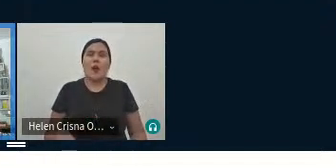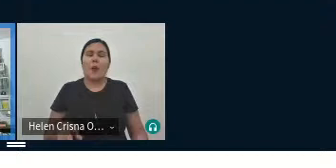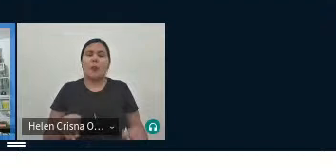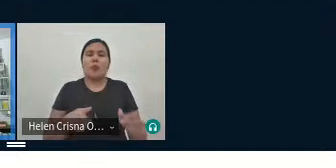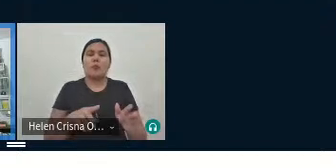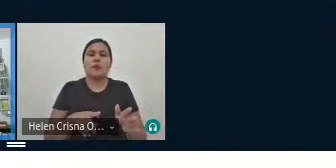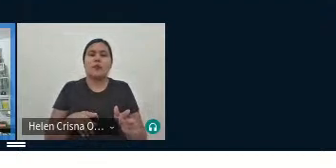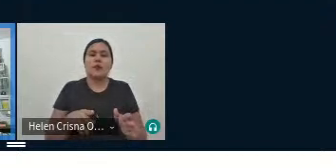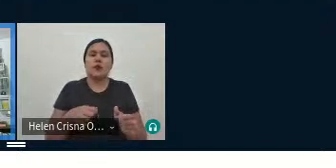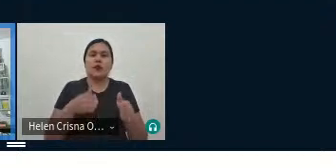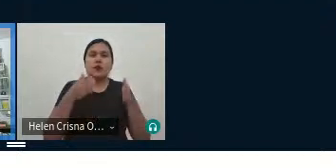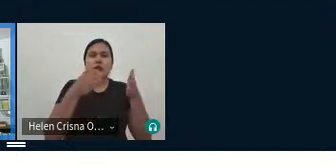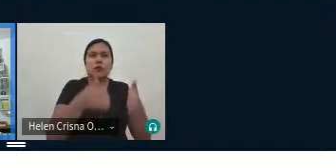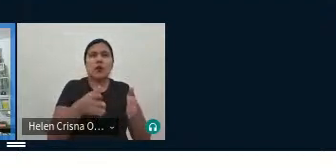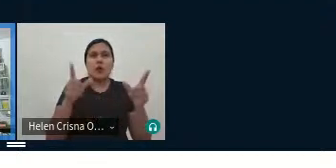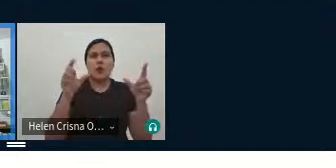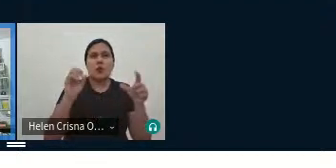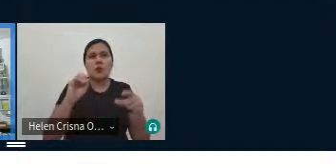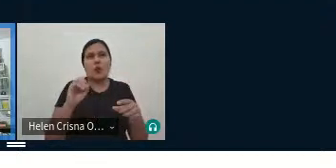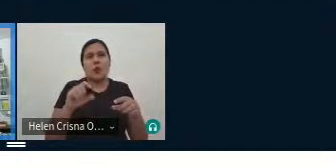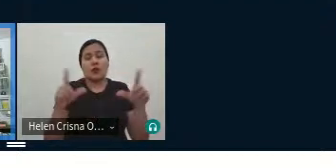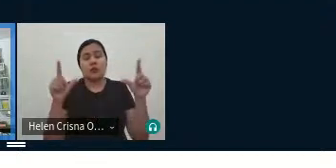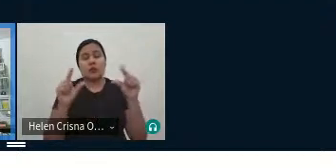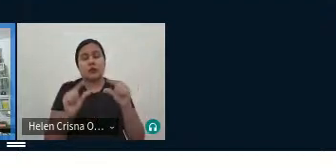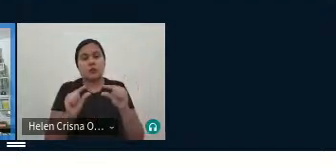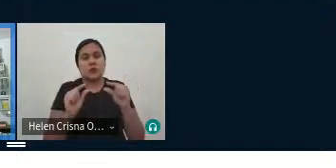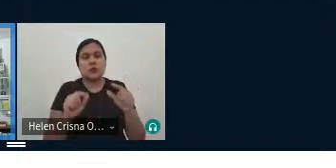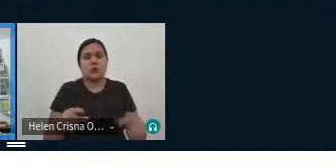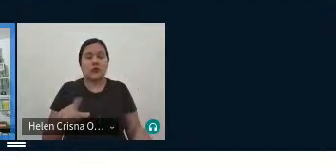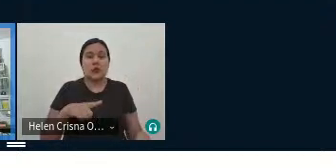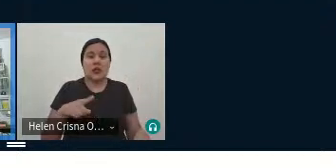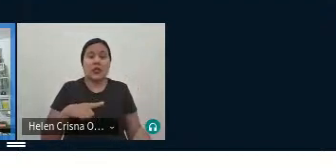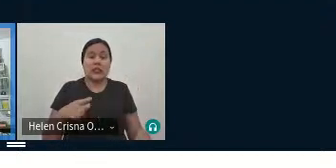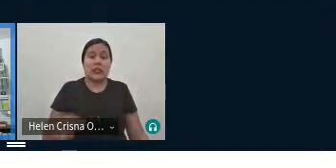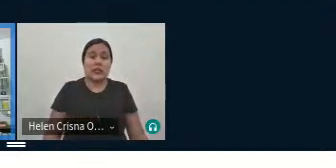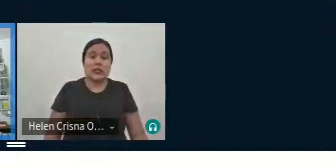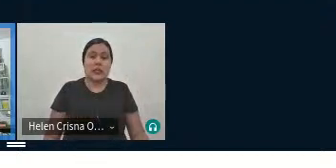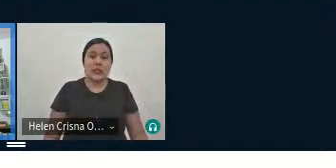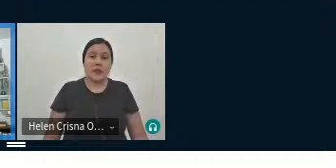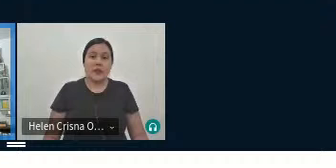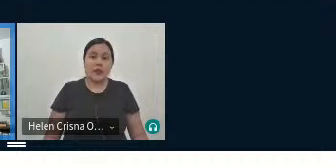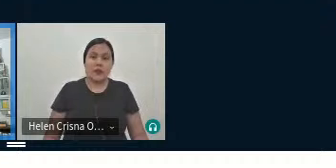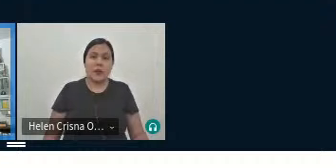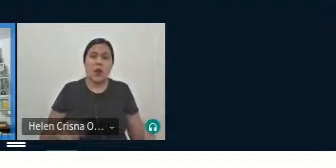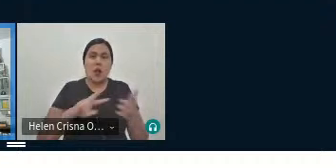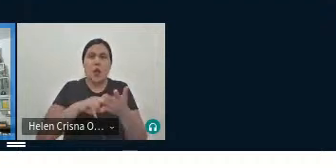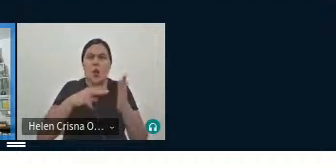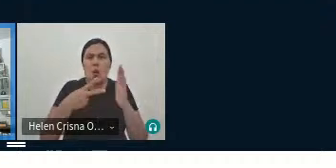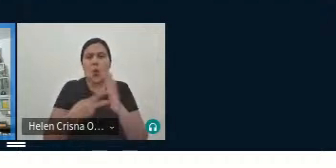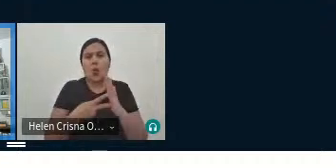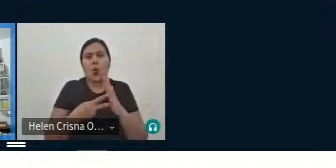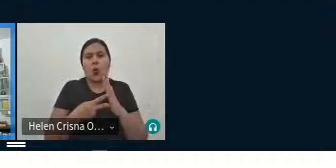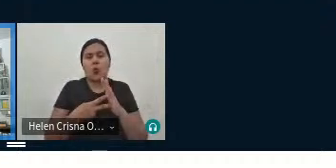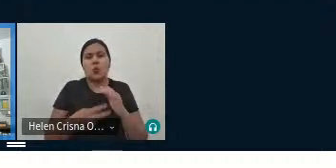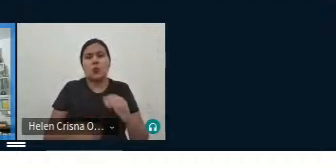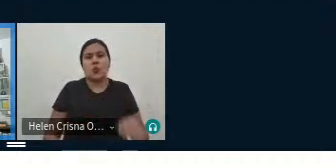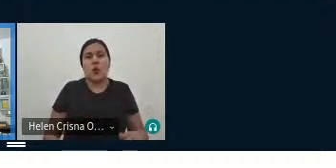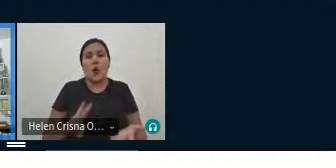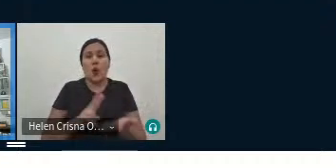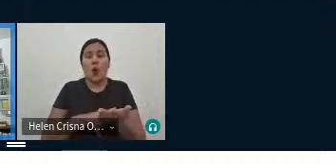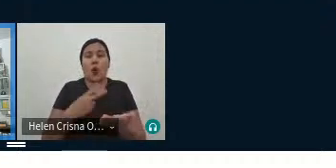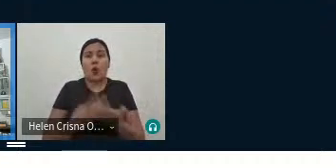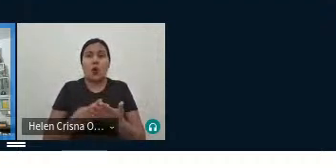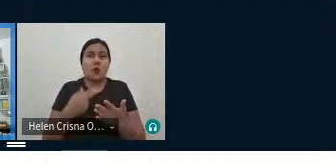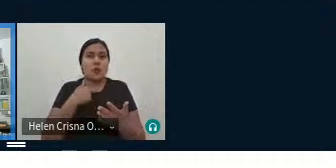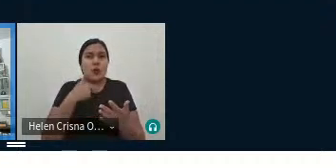muito reduzido, você tem também o Mário Laranjeira falando nessa questão da significância, o tradutor não